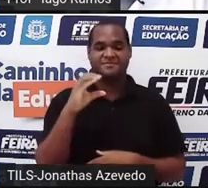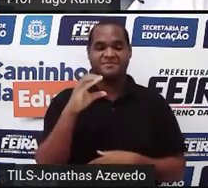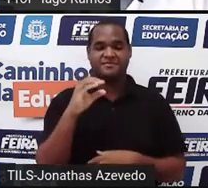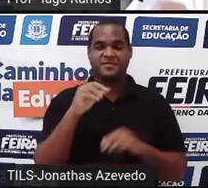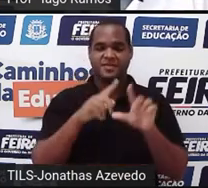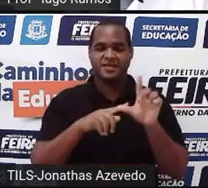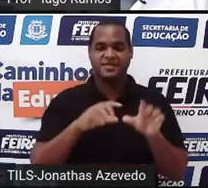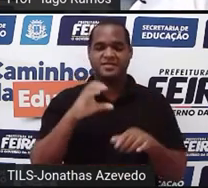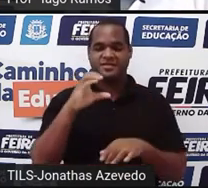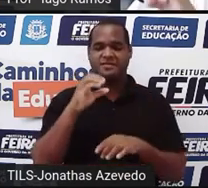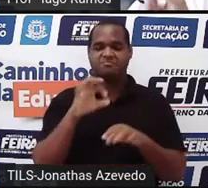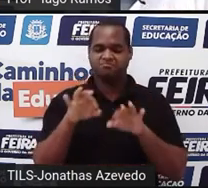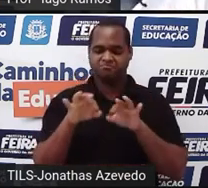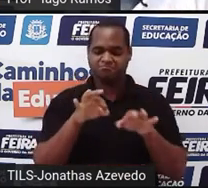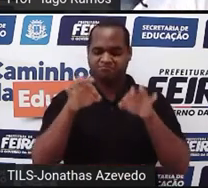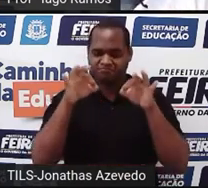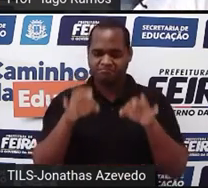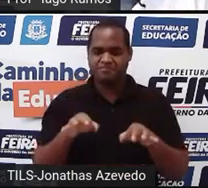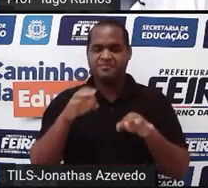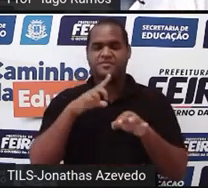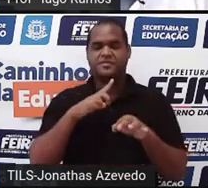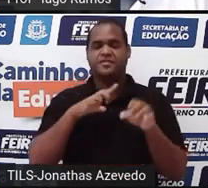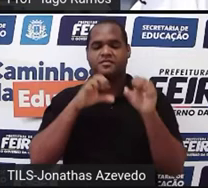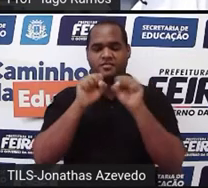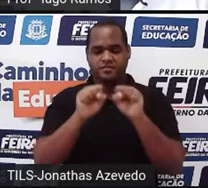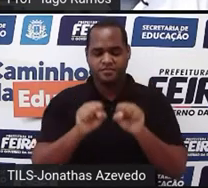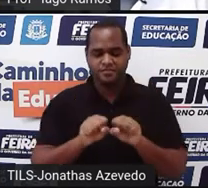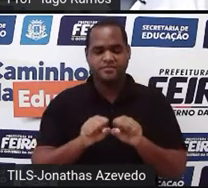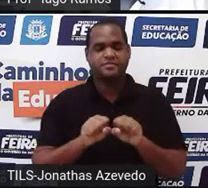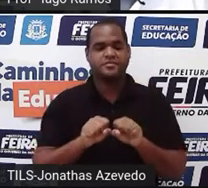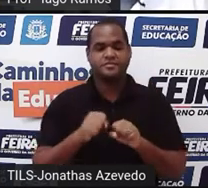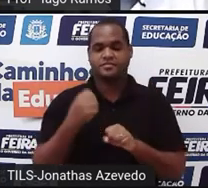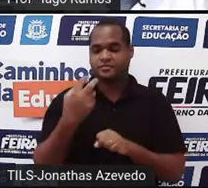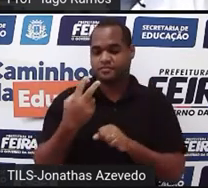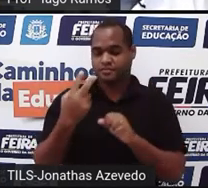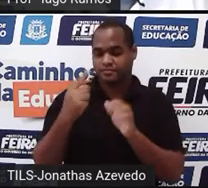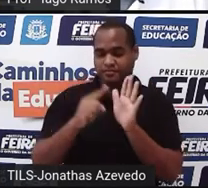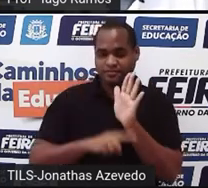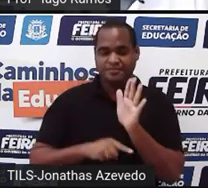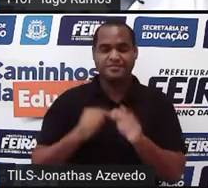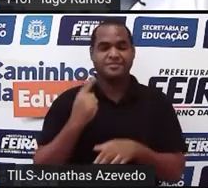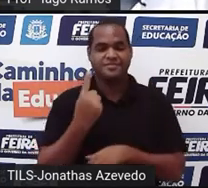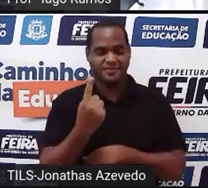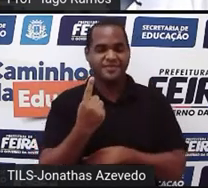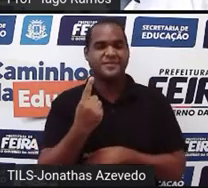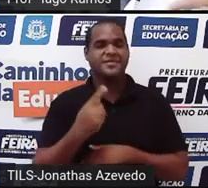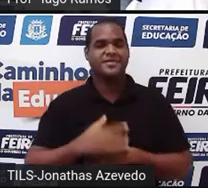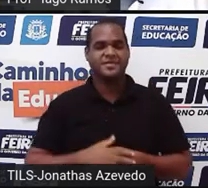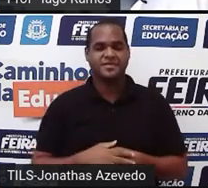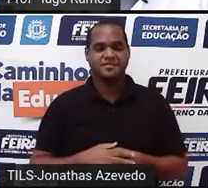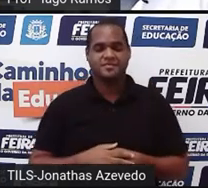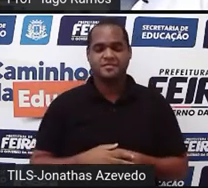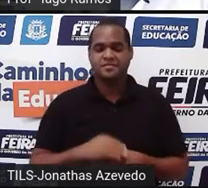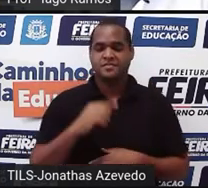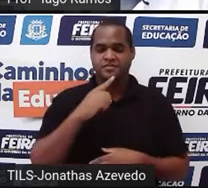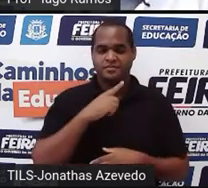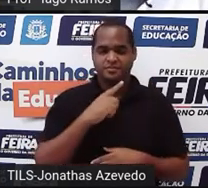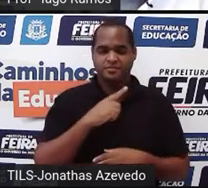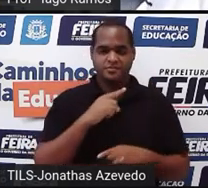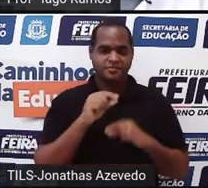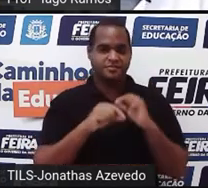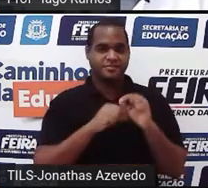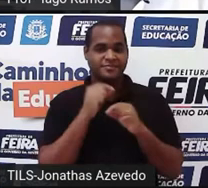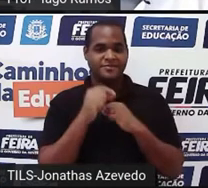resolve corretamente esse sistema é o par 2 e menos 1. Ou seja, x igual a